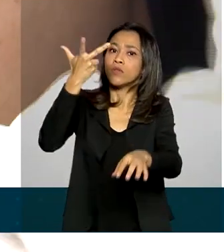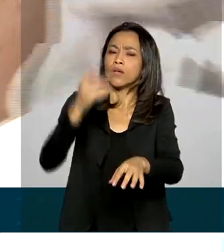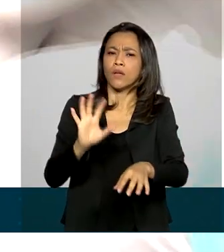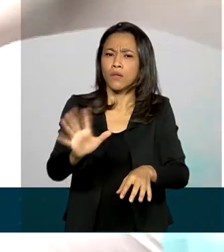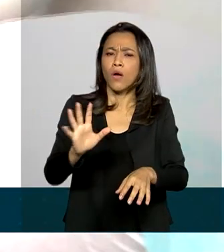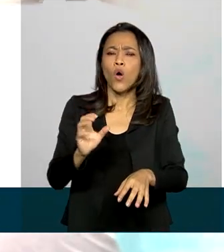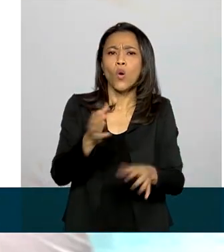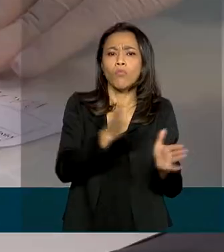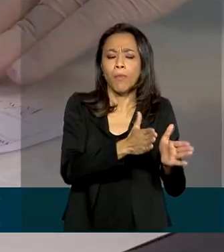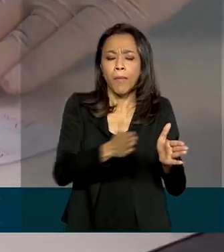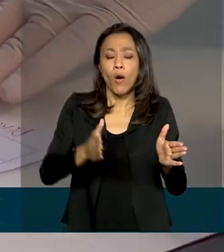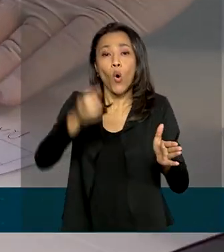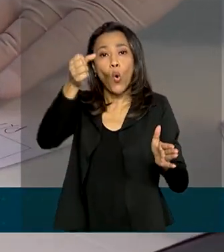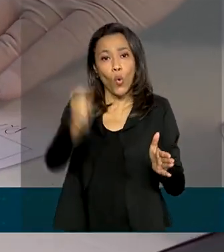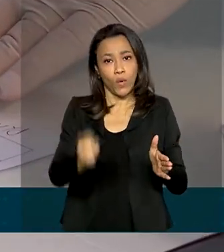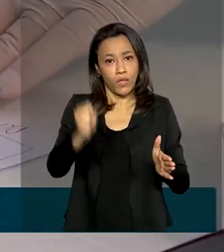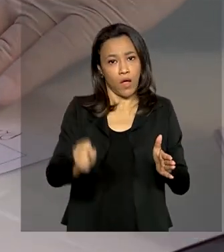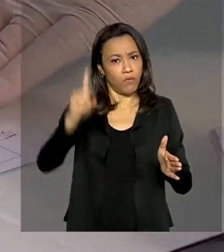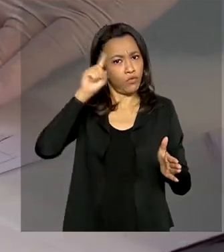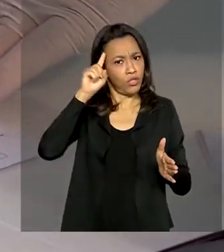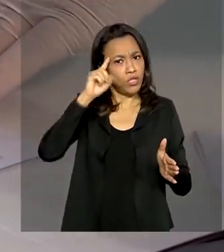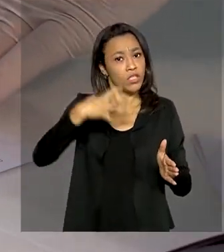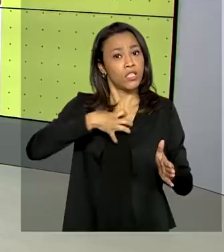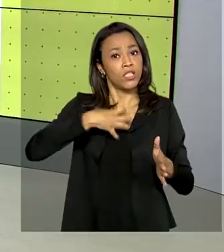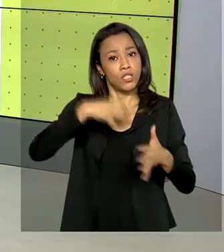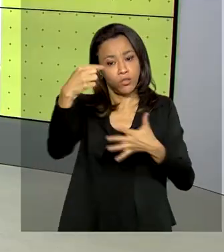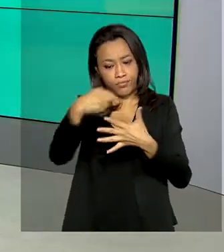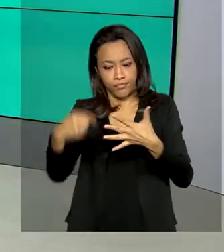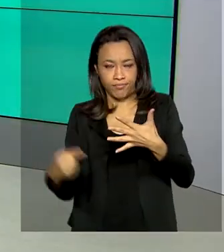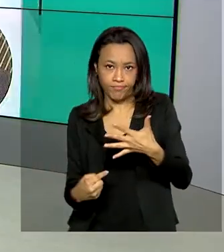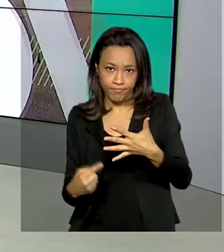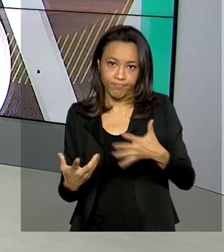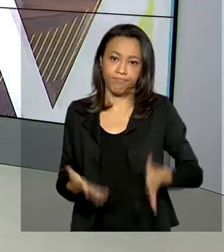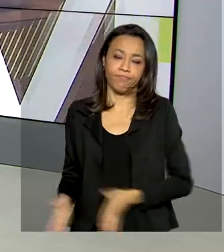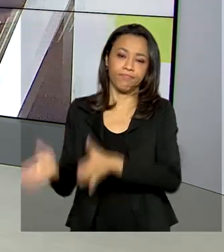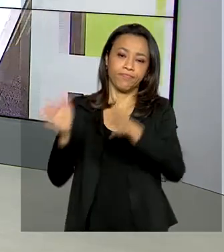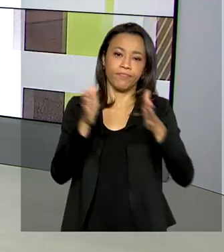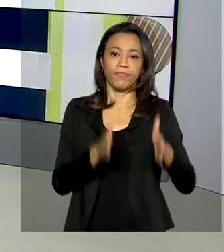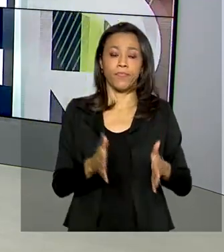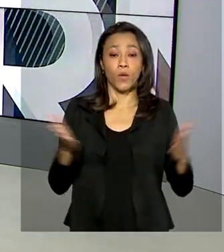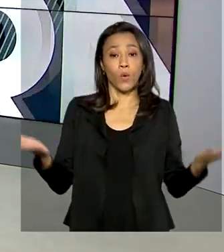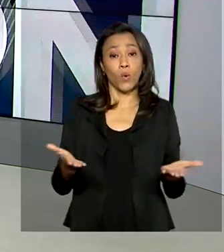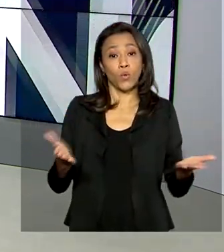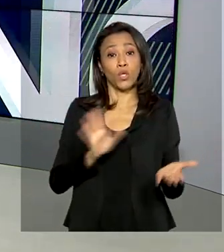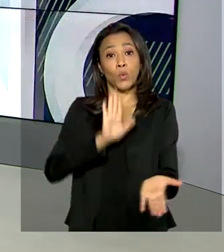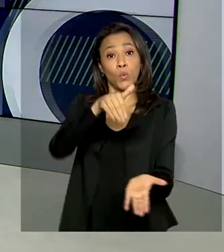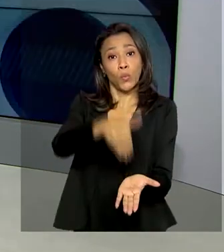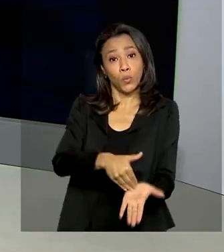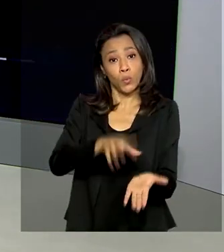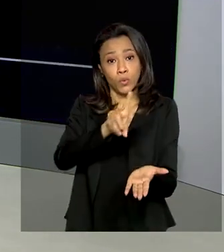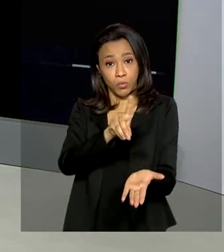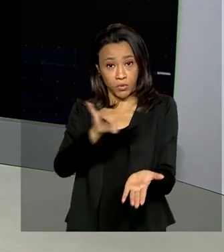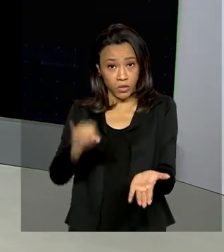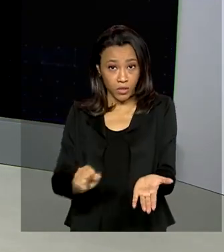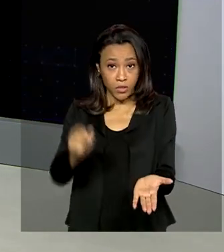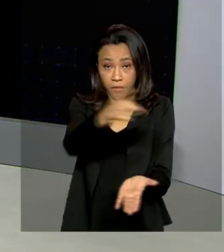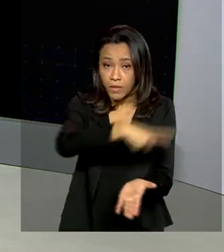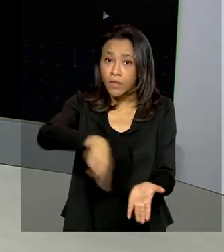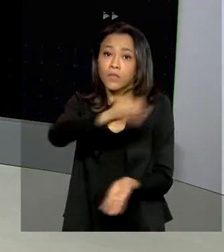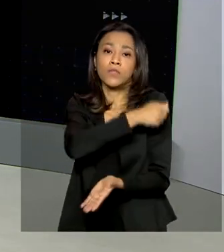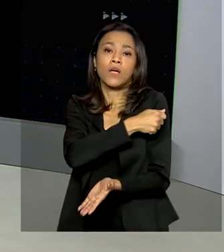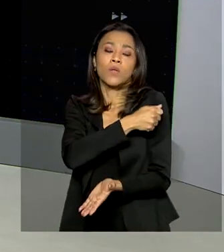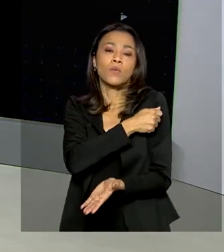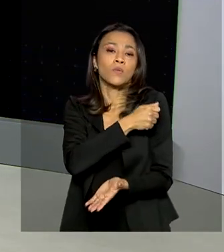partir do oitavo dia de início dos sintomas. E hoje é o dia limite para que os candidatos do Enem 2020